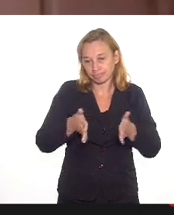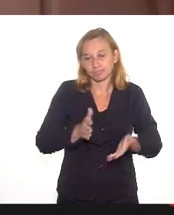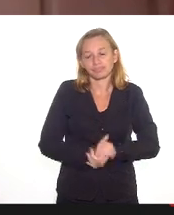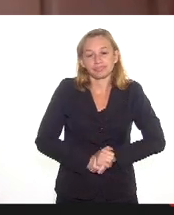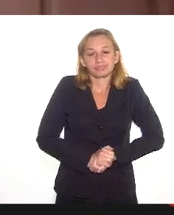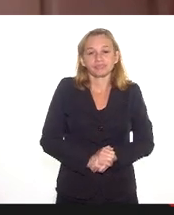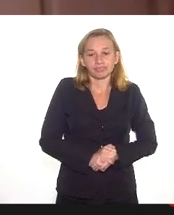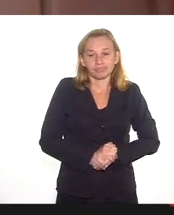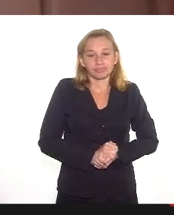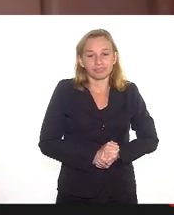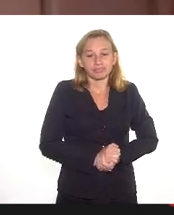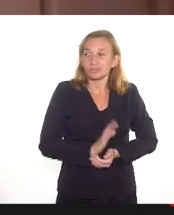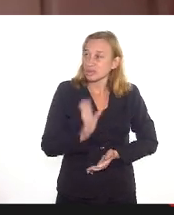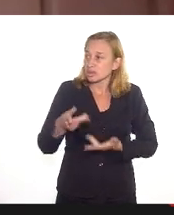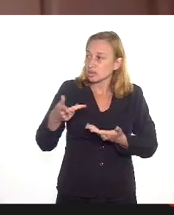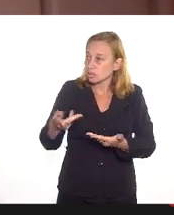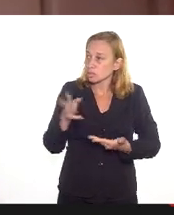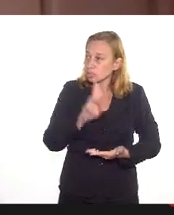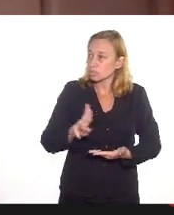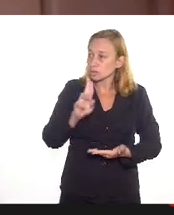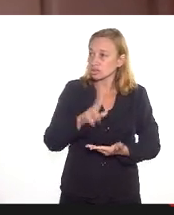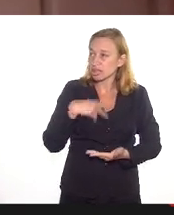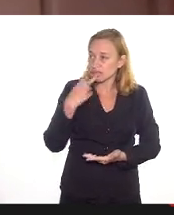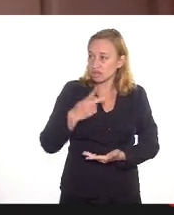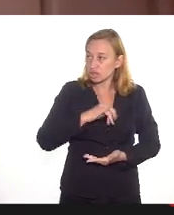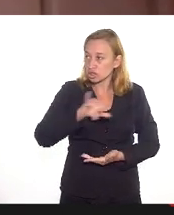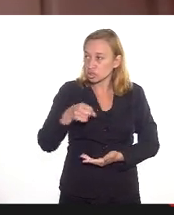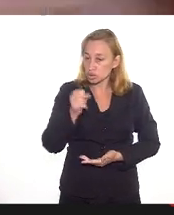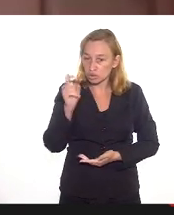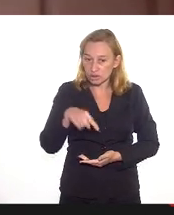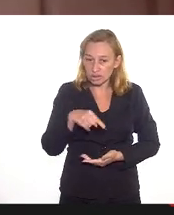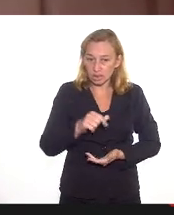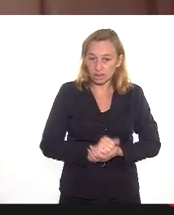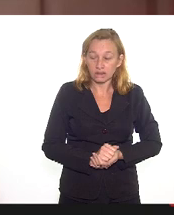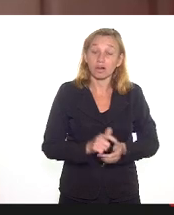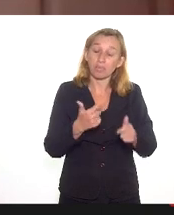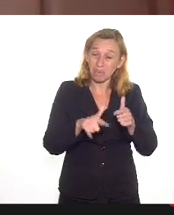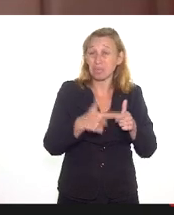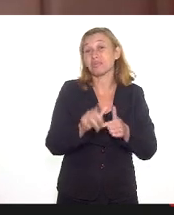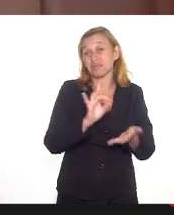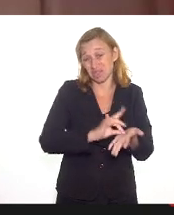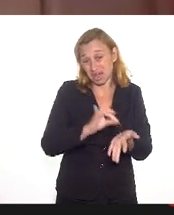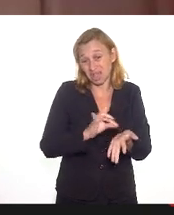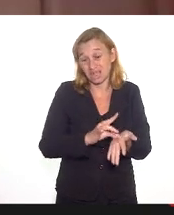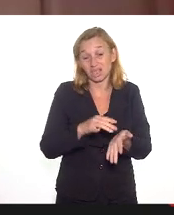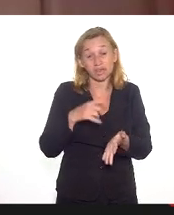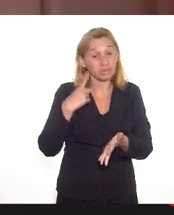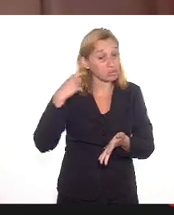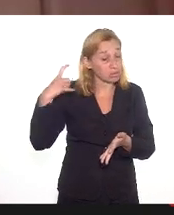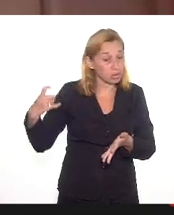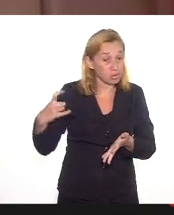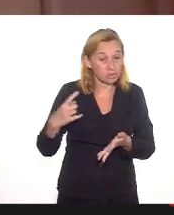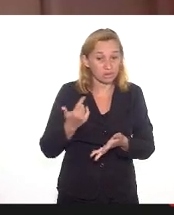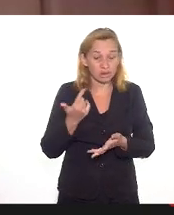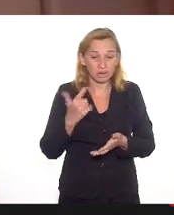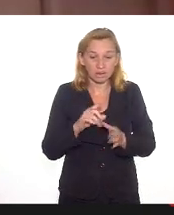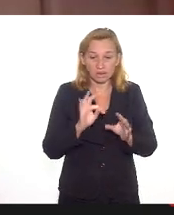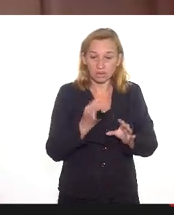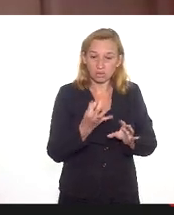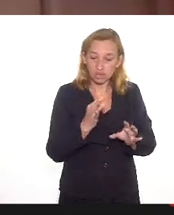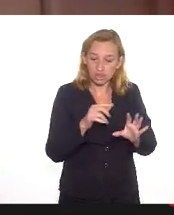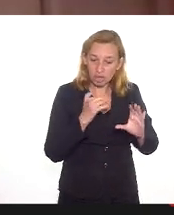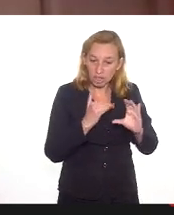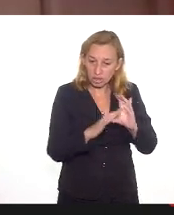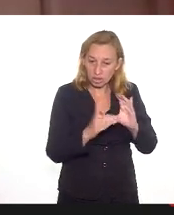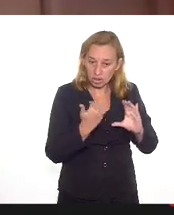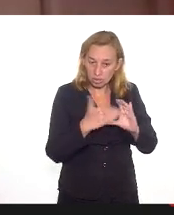Se eu quero convidar já para fazer uso da palavra, o José realmente está com problema no áudio, ele vai colocar no chat, acho